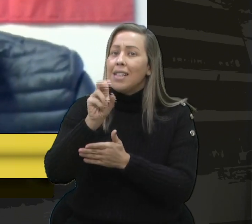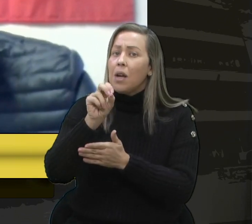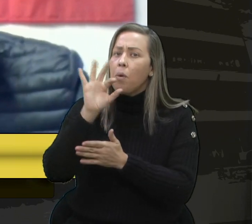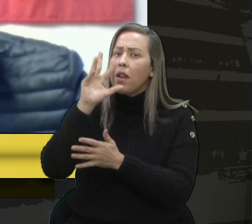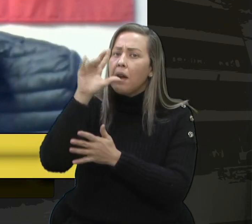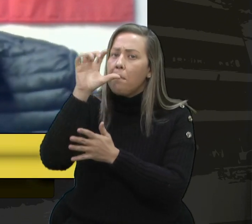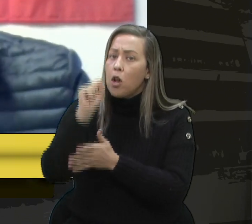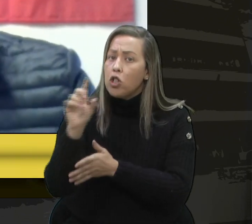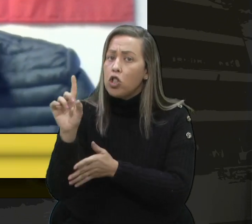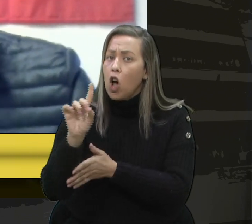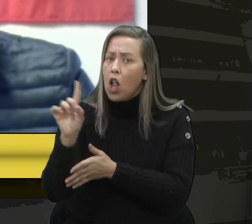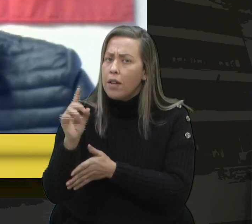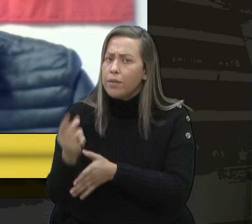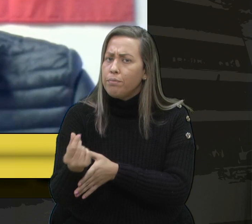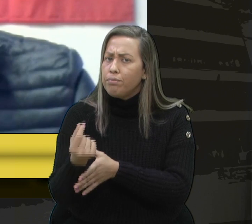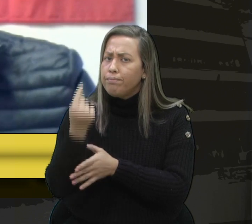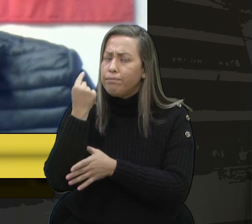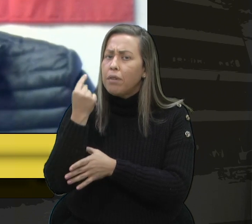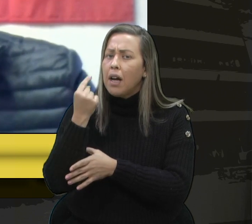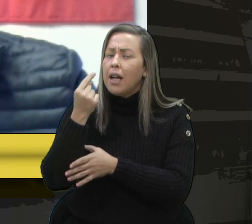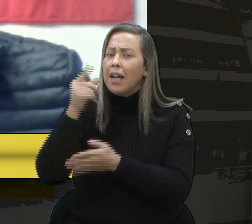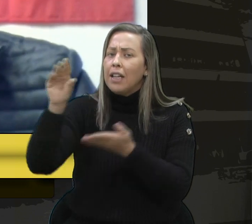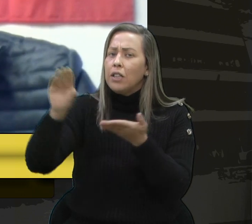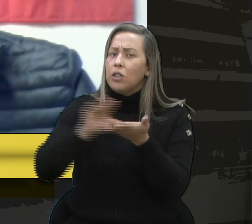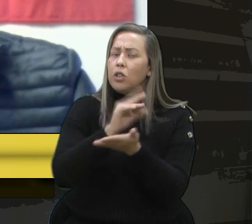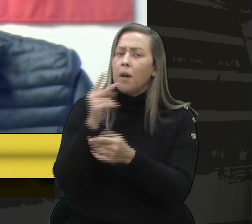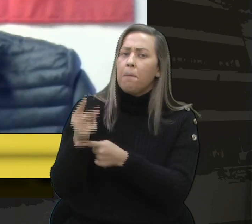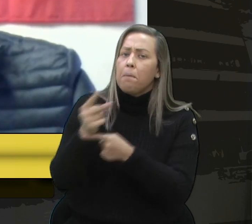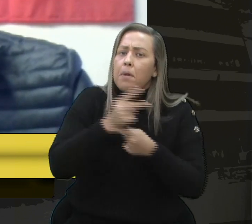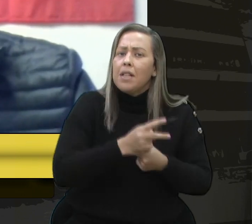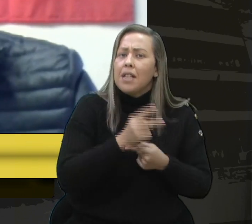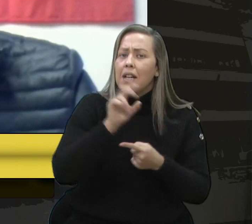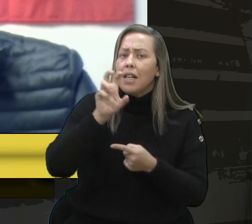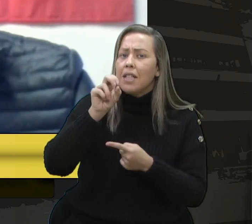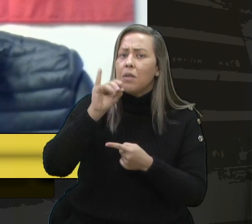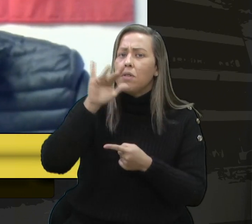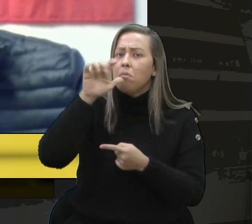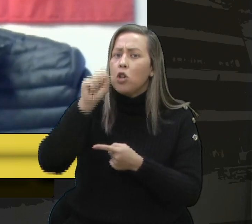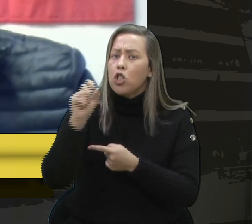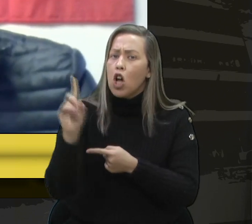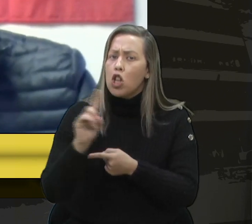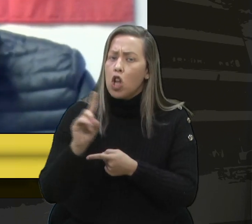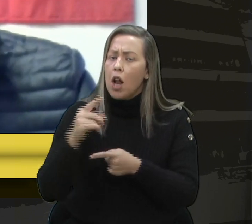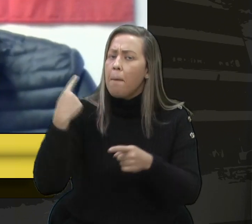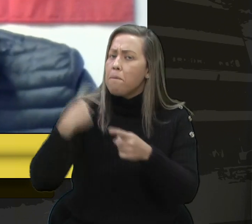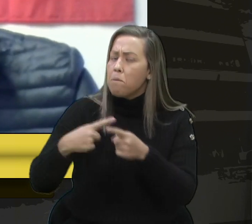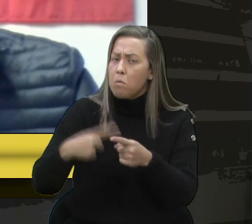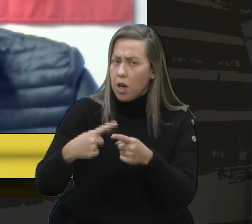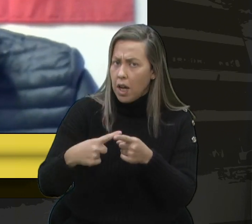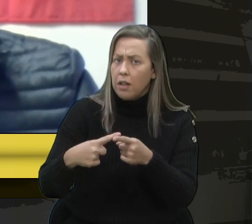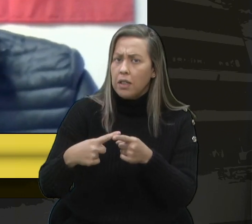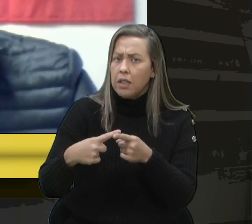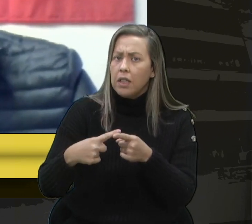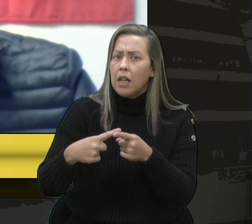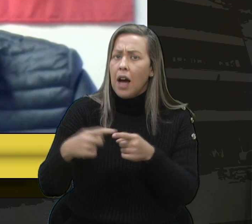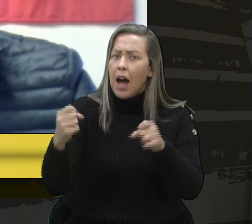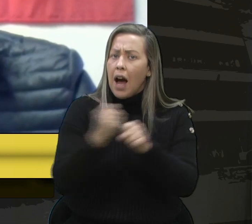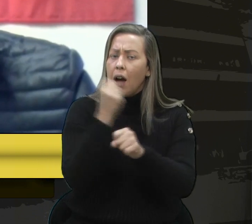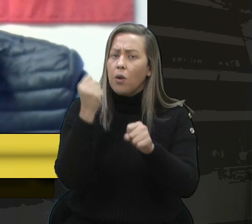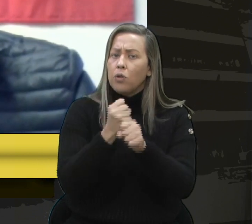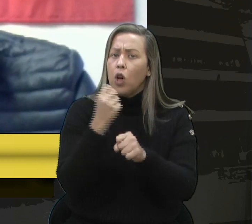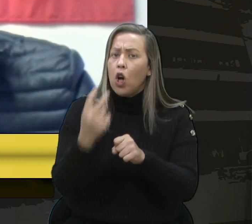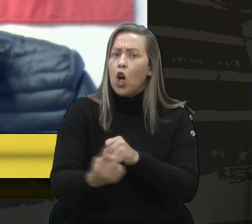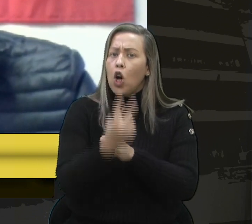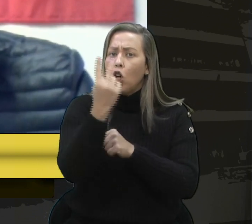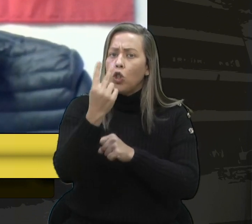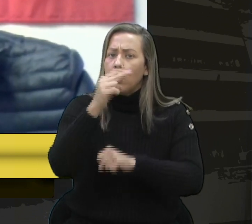de dólares. Inicialmente, o empréstimo seria de 50 milhões de dólares, porque a construção de dois